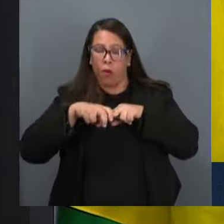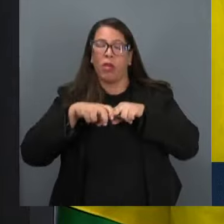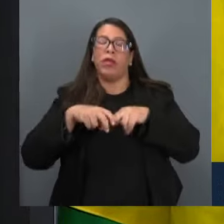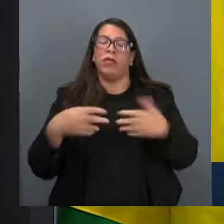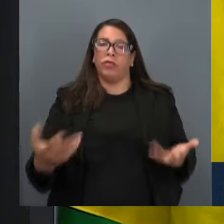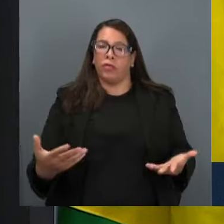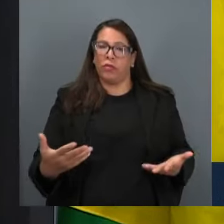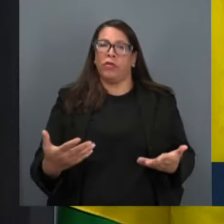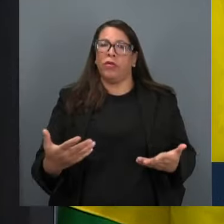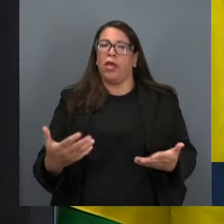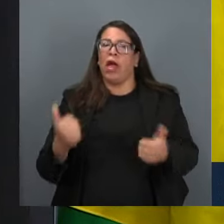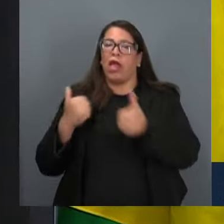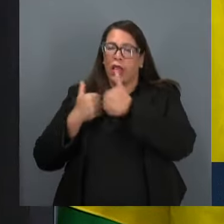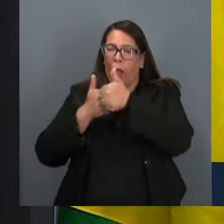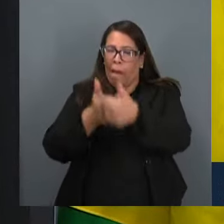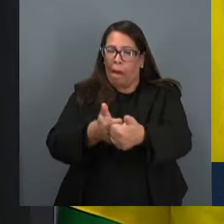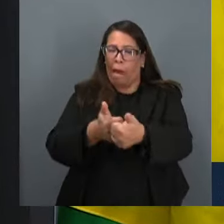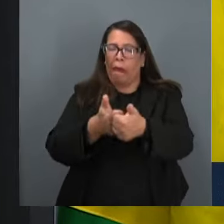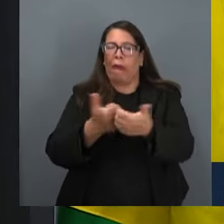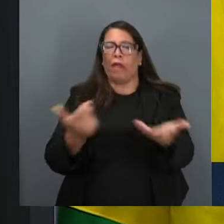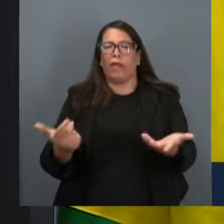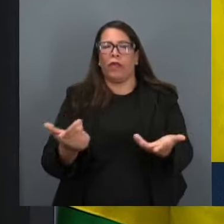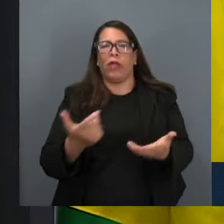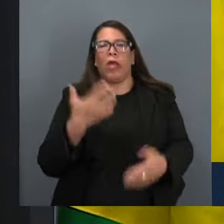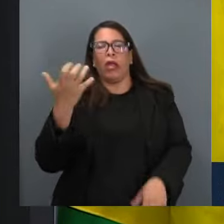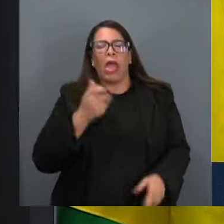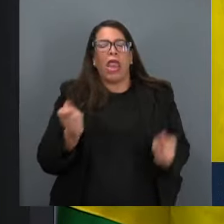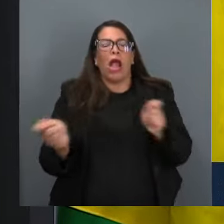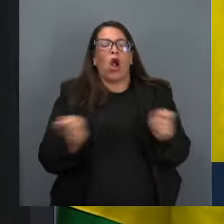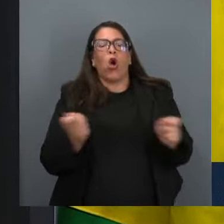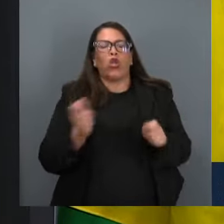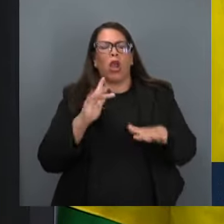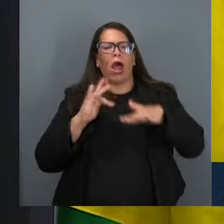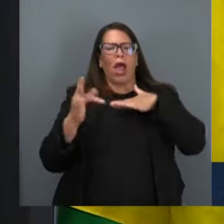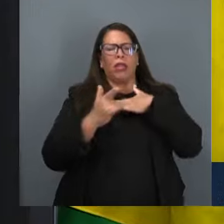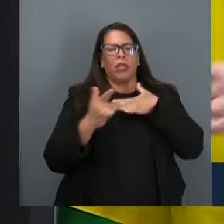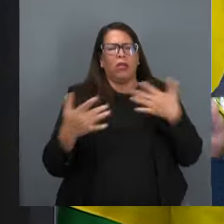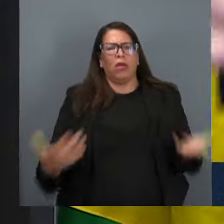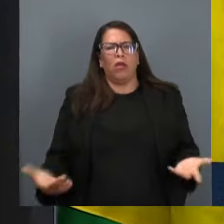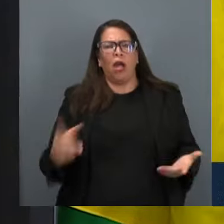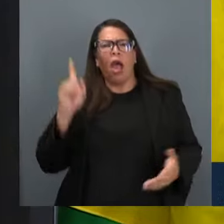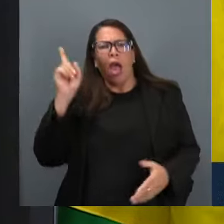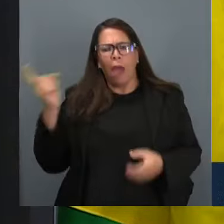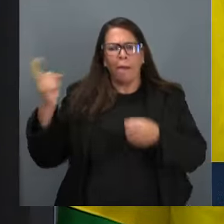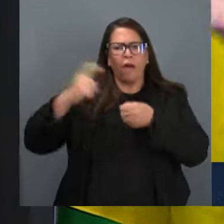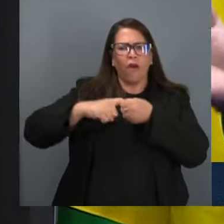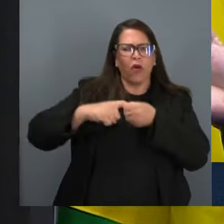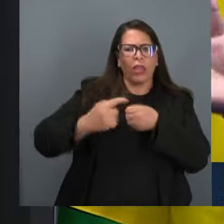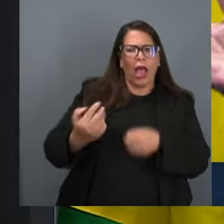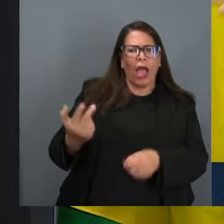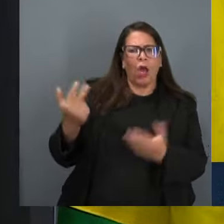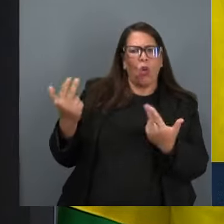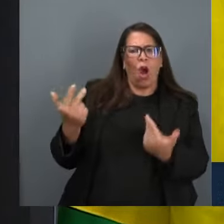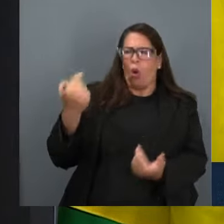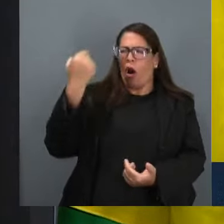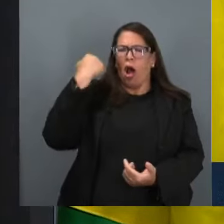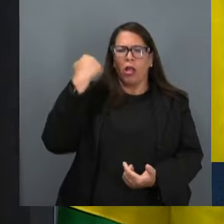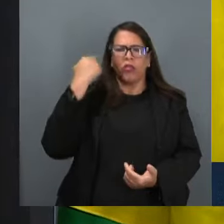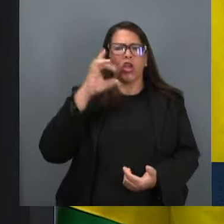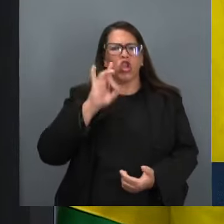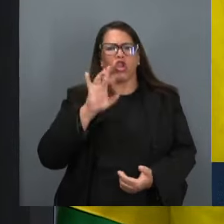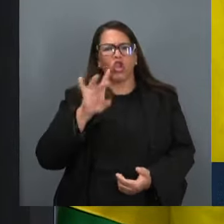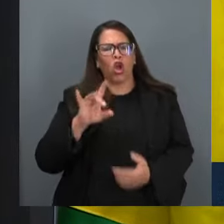de querer controlar as redes sociais. É para voltar ao que era antes. Ficar só